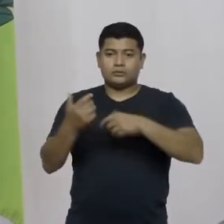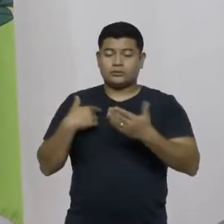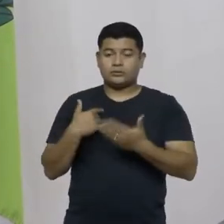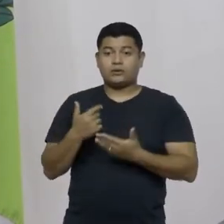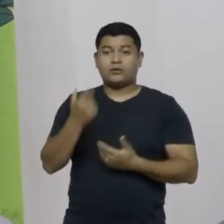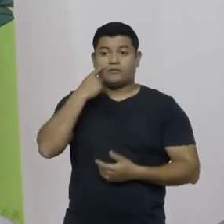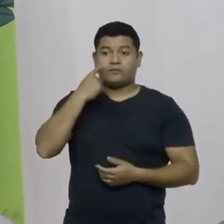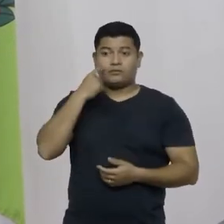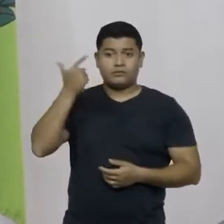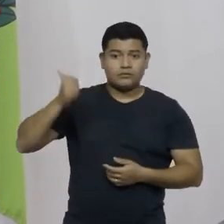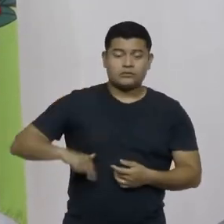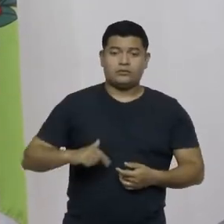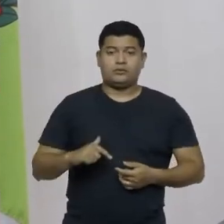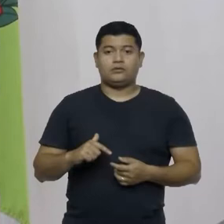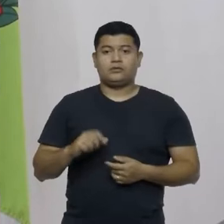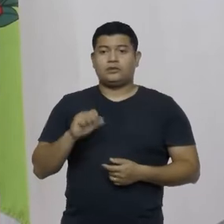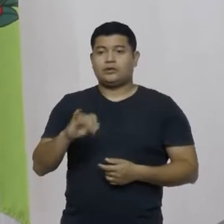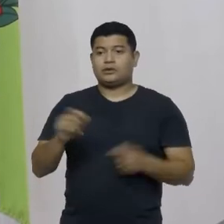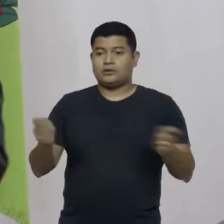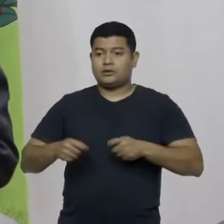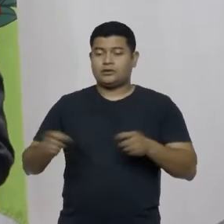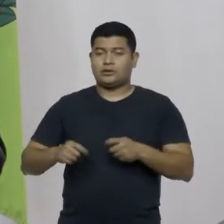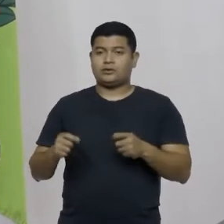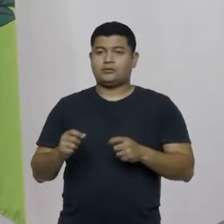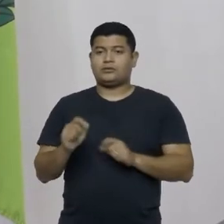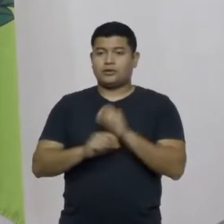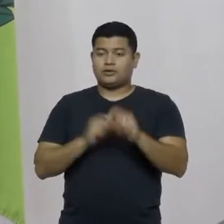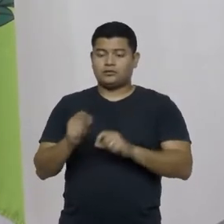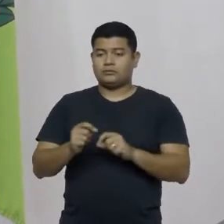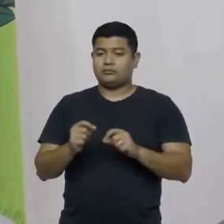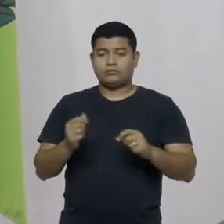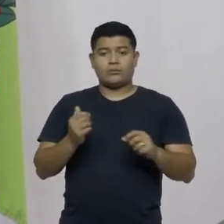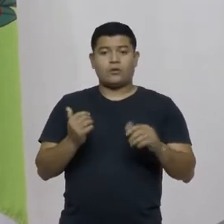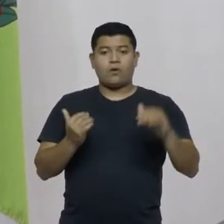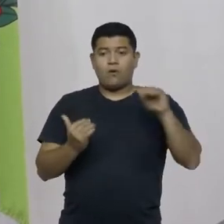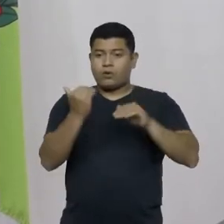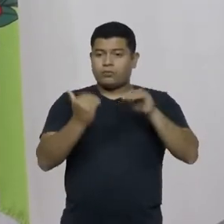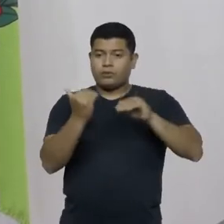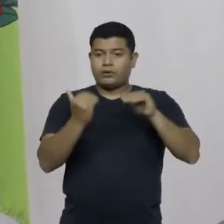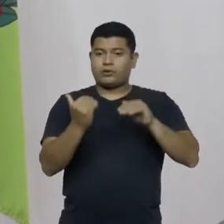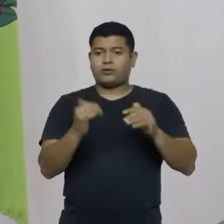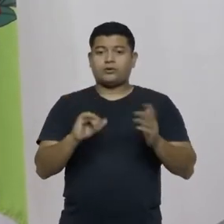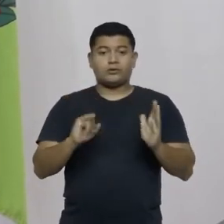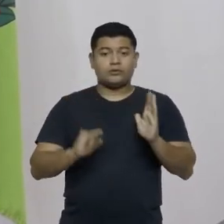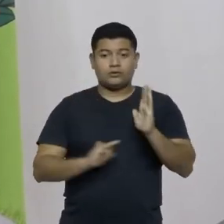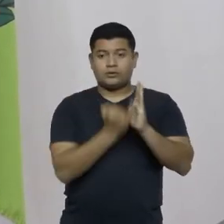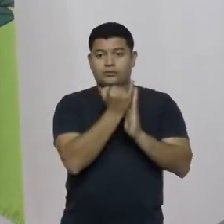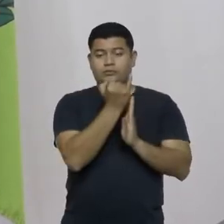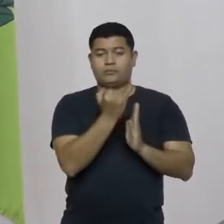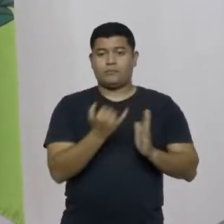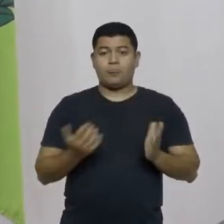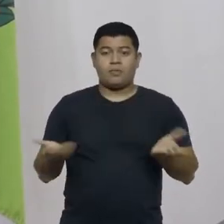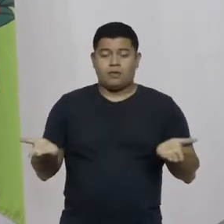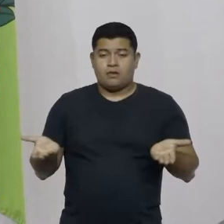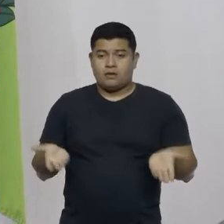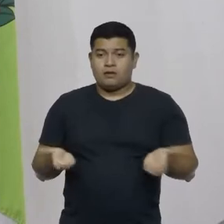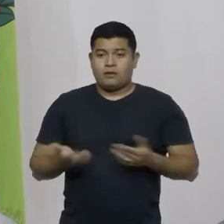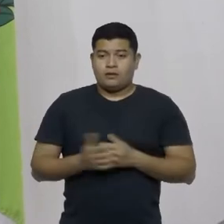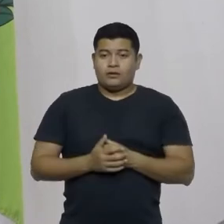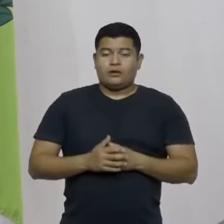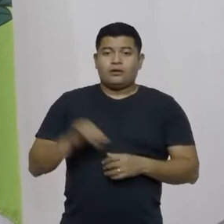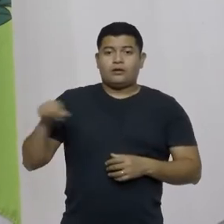conversar nos termos da reposição inflacionária que é importante eu quero também aproveitar o momento inclusive para